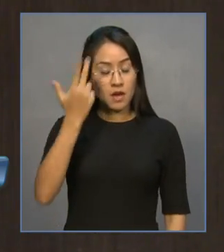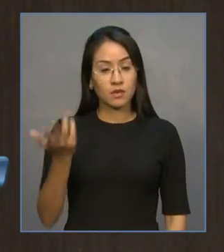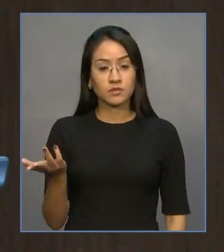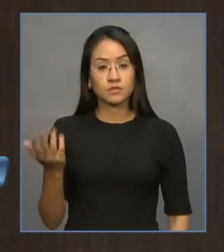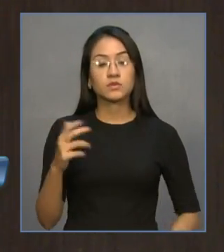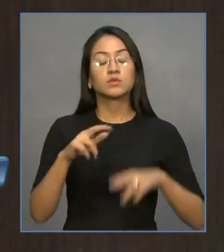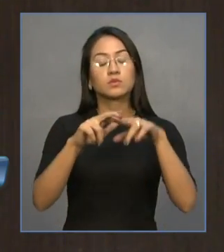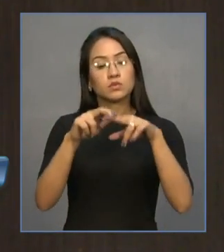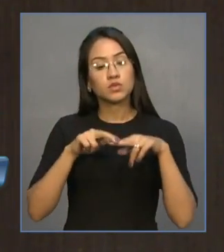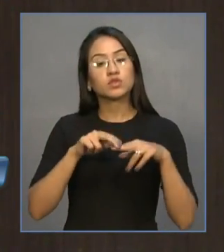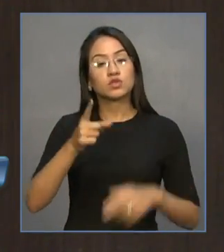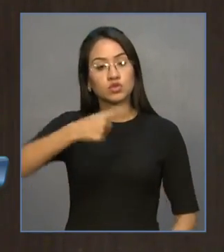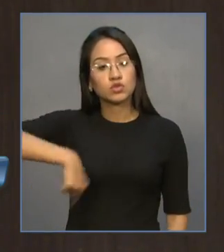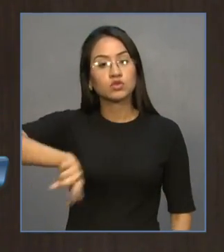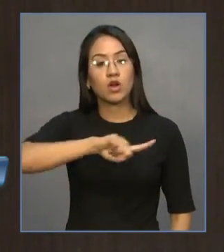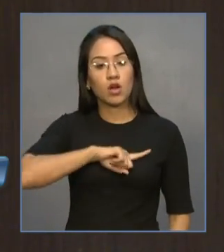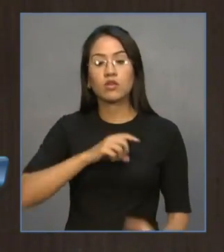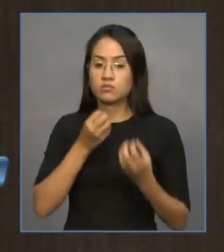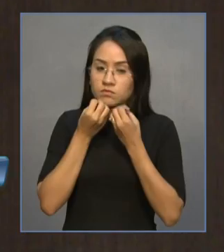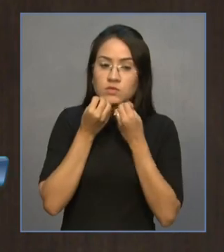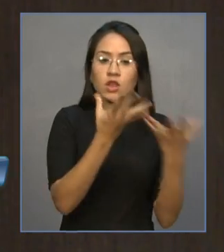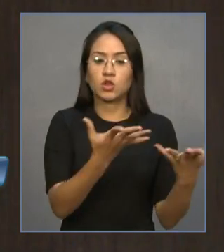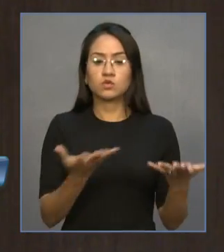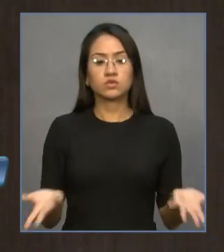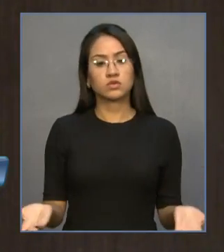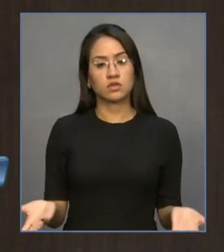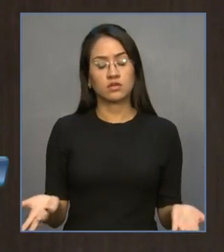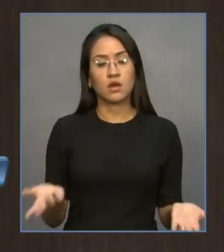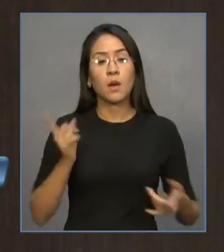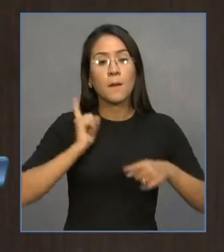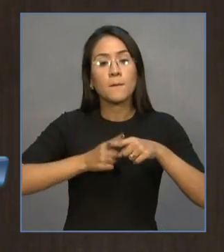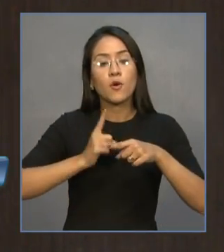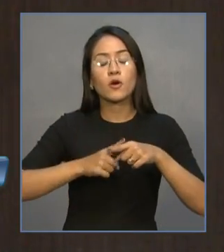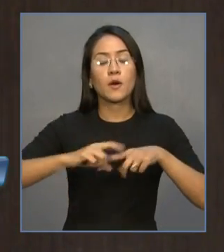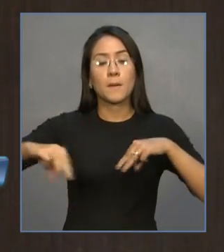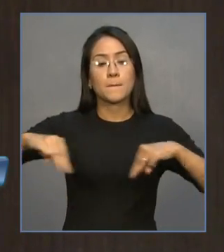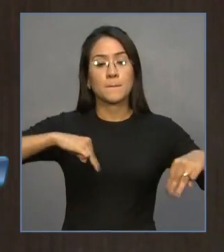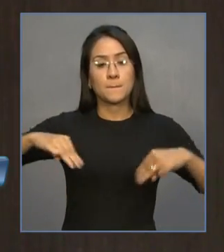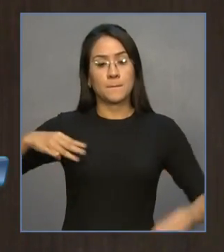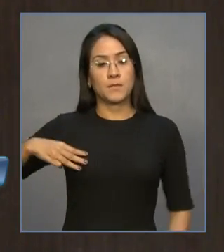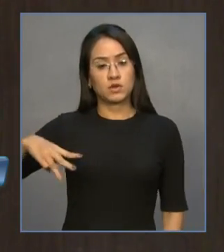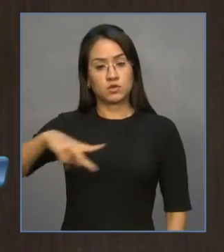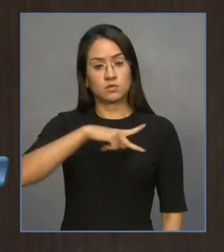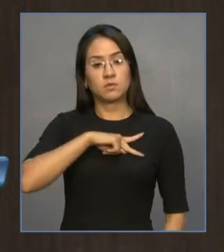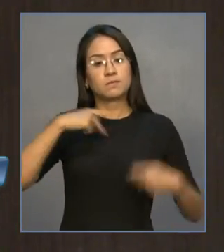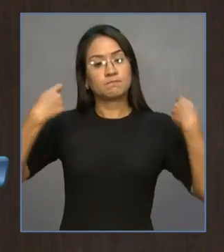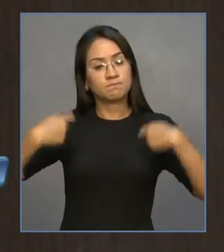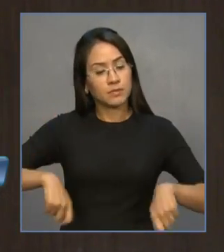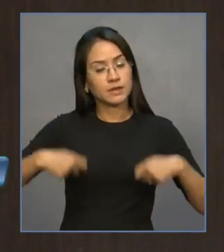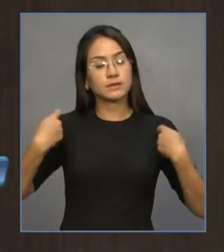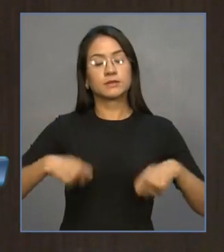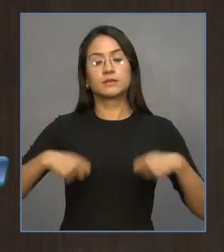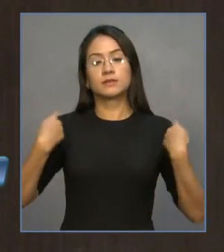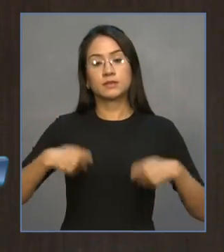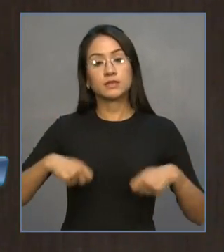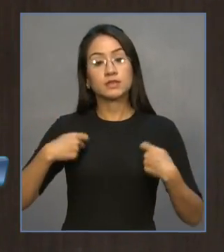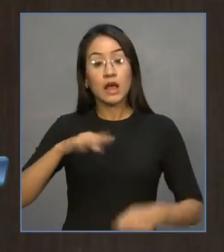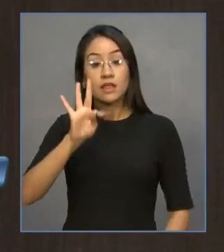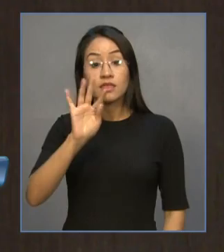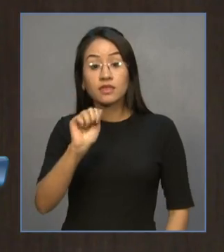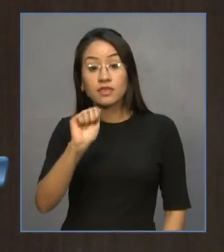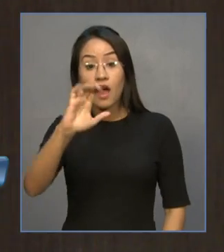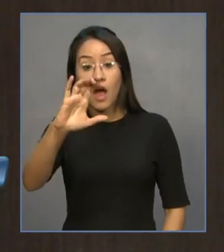nós estamos aqui fazendo este pronunciamento, no sentido de que o Ministério Público faça valer o Termo de Ajustamento de Conduta,